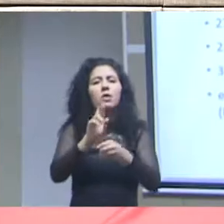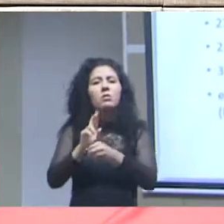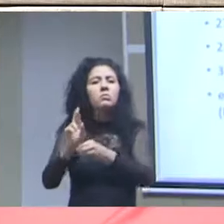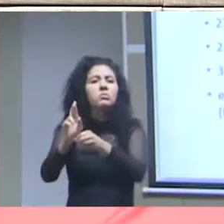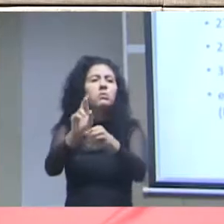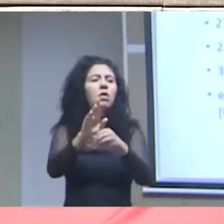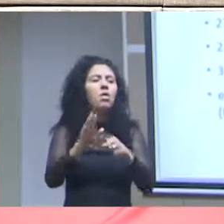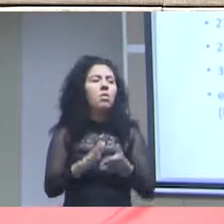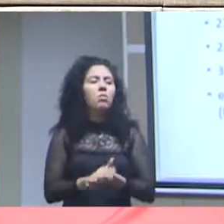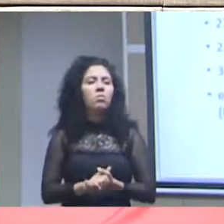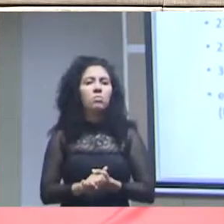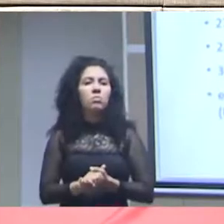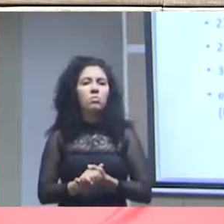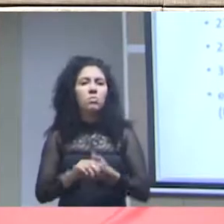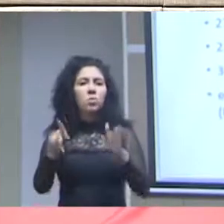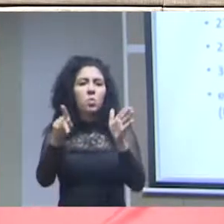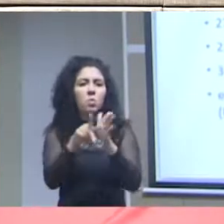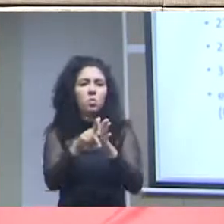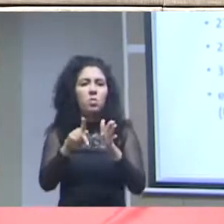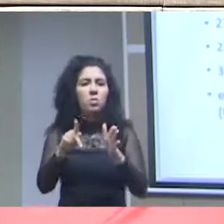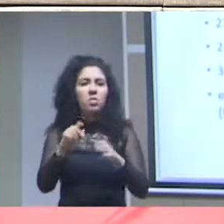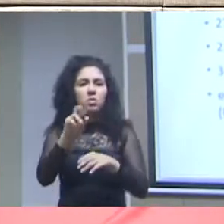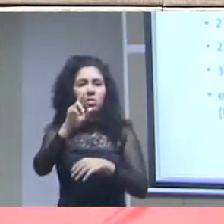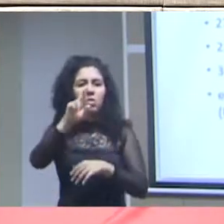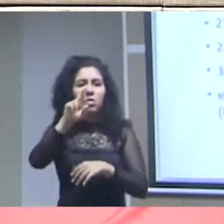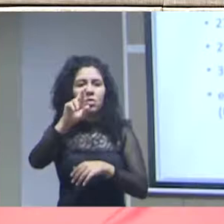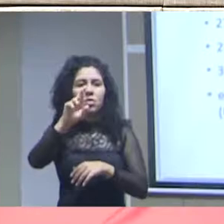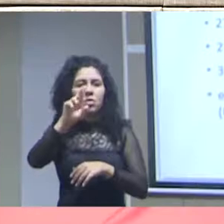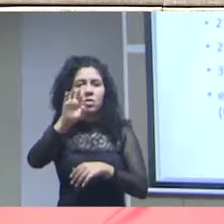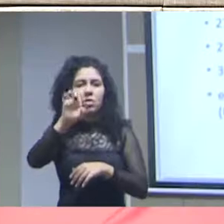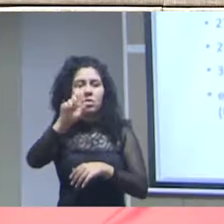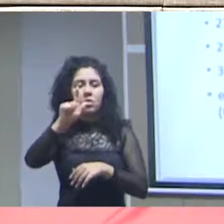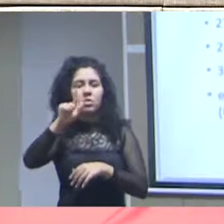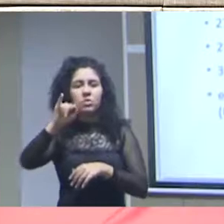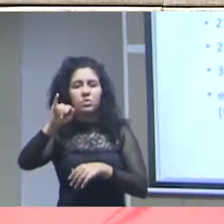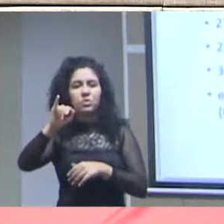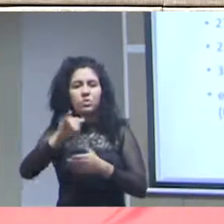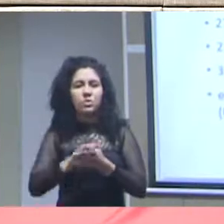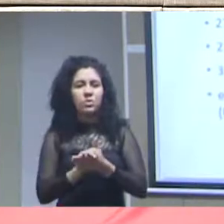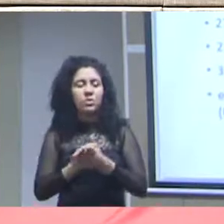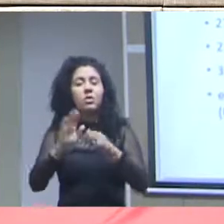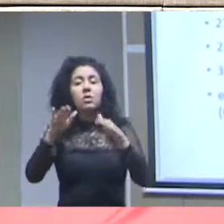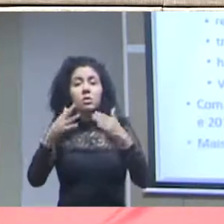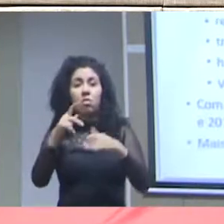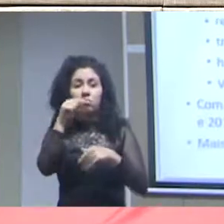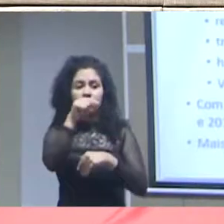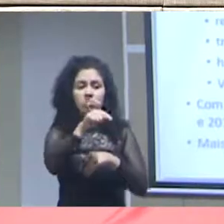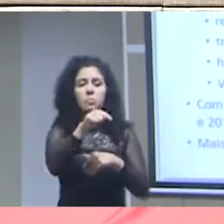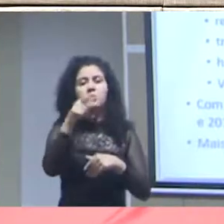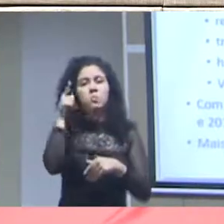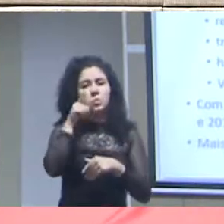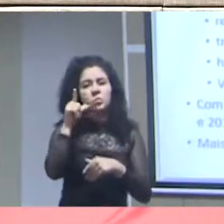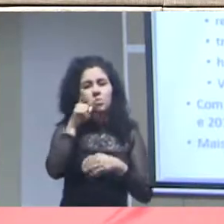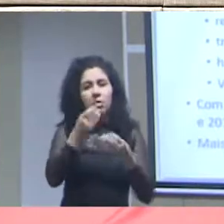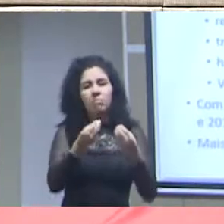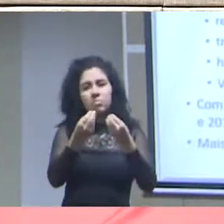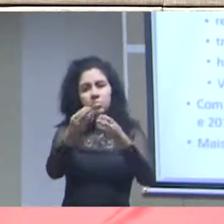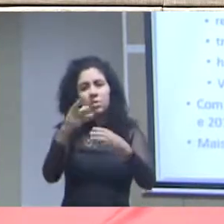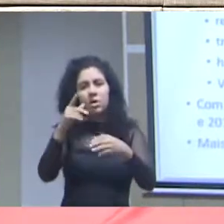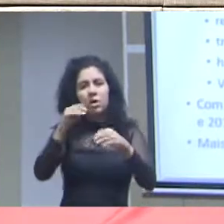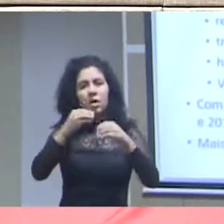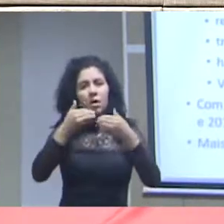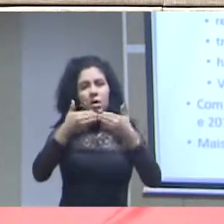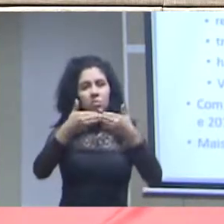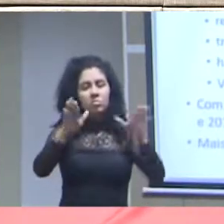integradas de desenvolvimento e essa ferramenta possibilita isso traz aí além